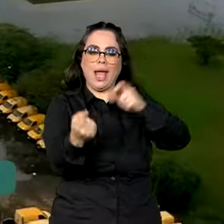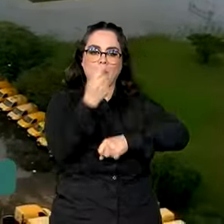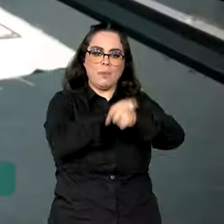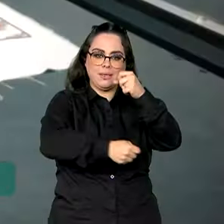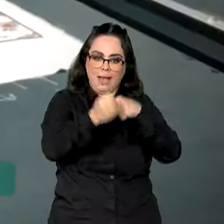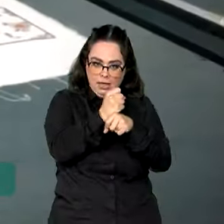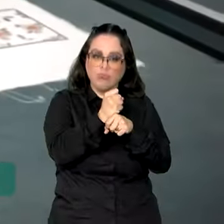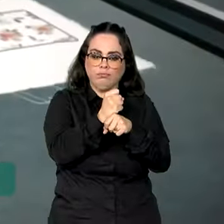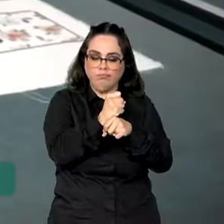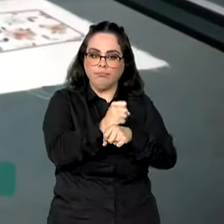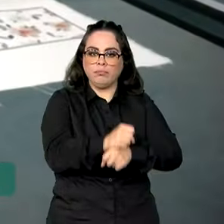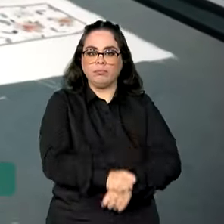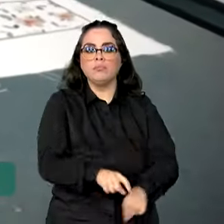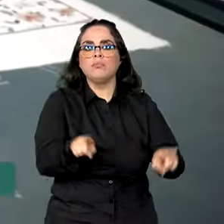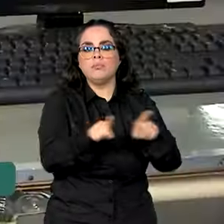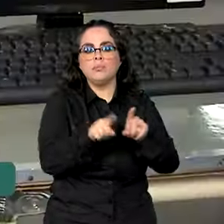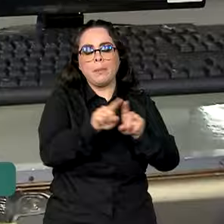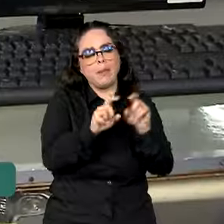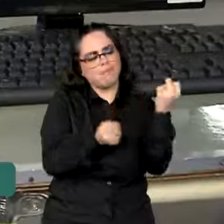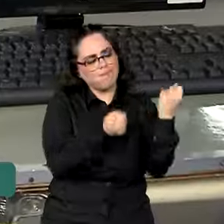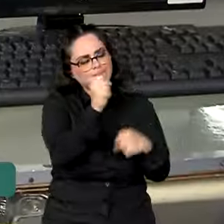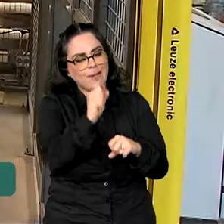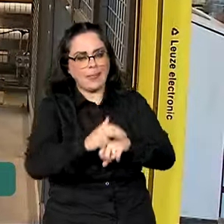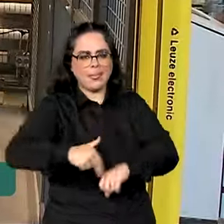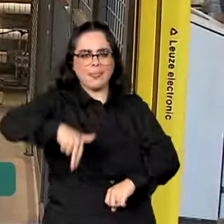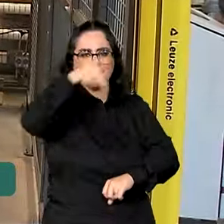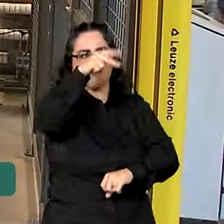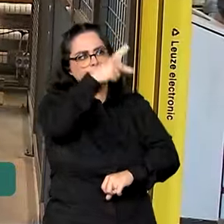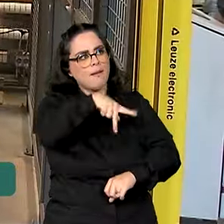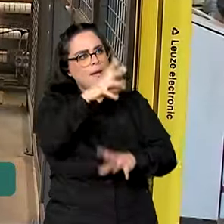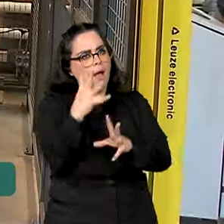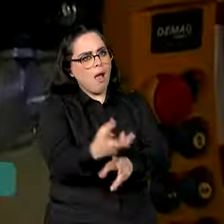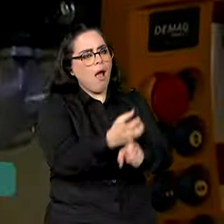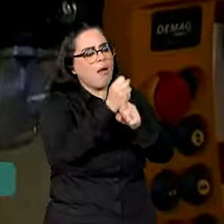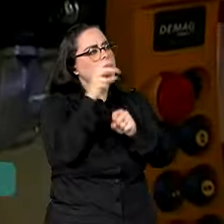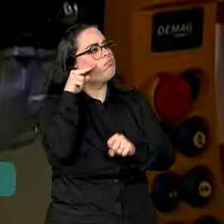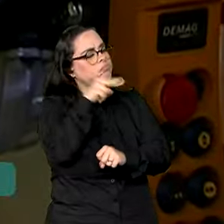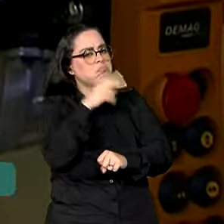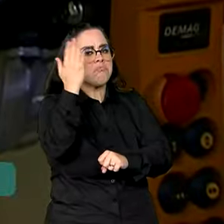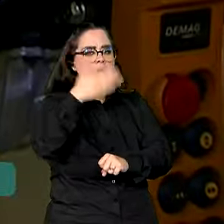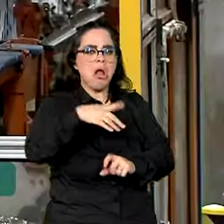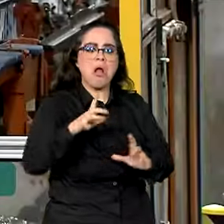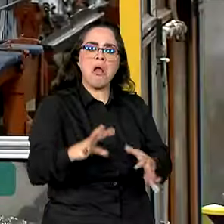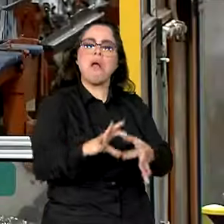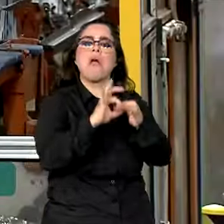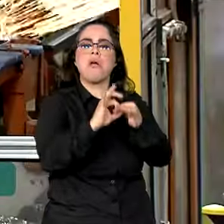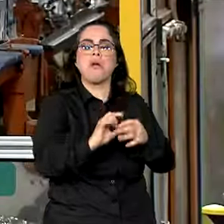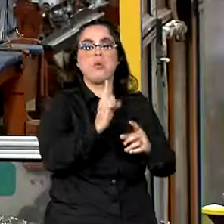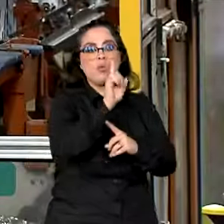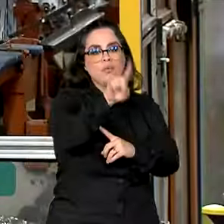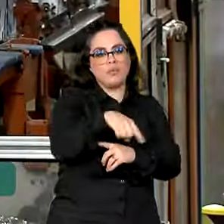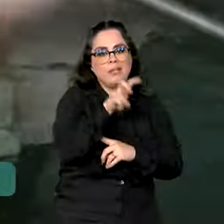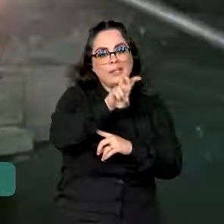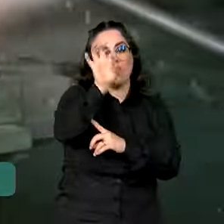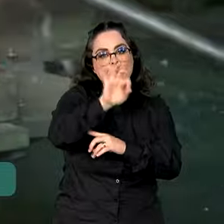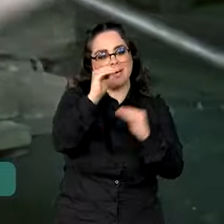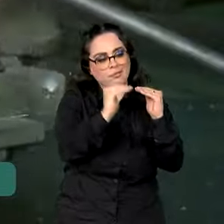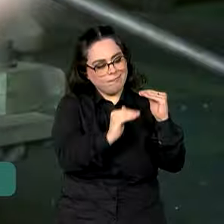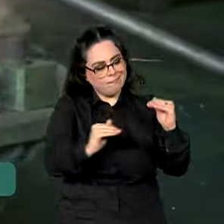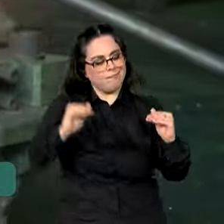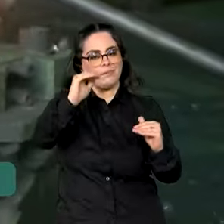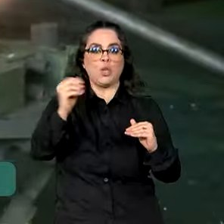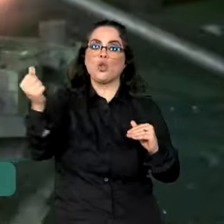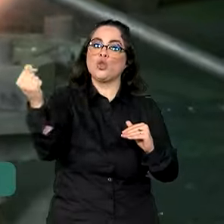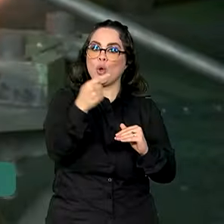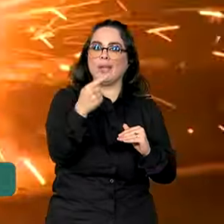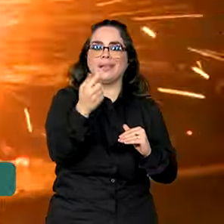passado. Já a indústria nacional se mostra bem recuperada, com produção 1,5% acima